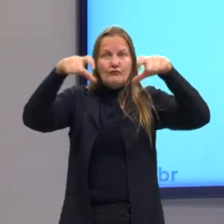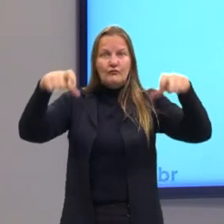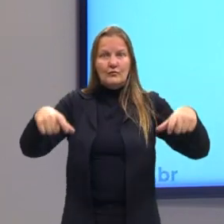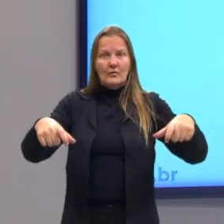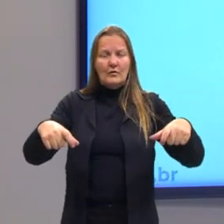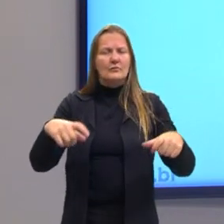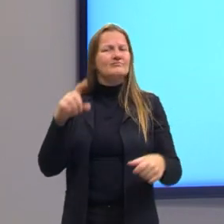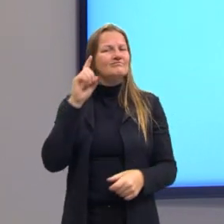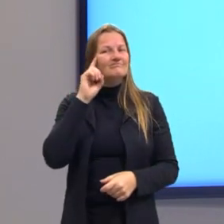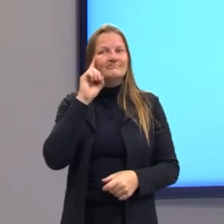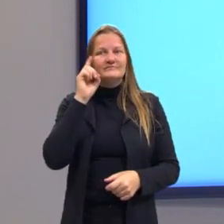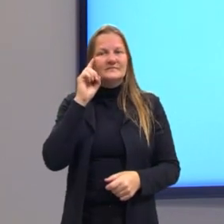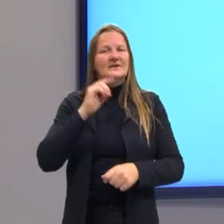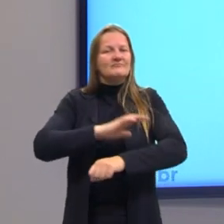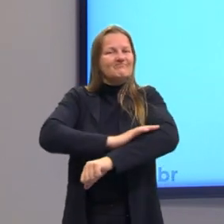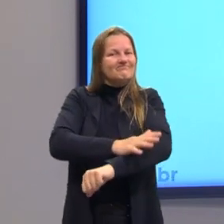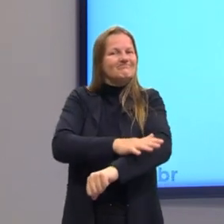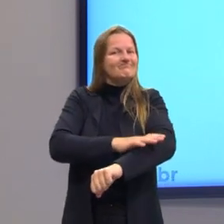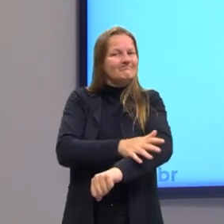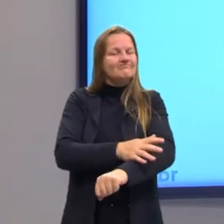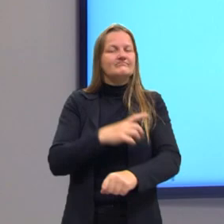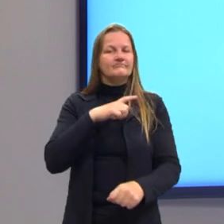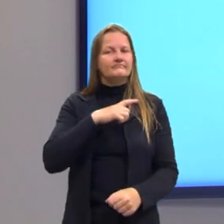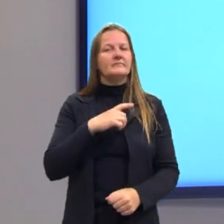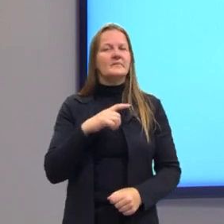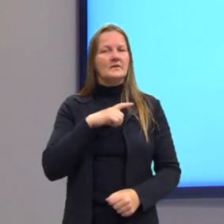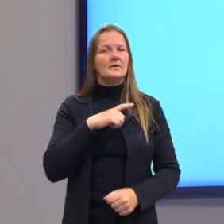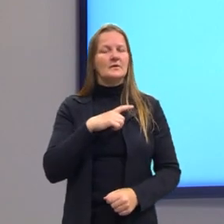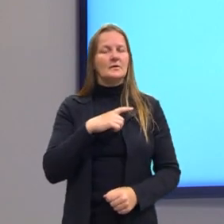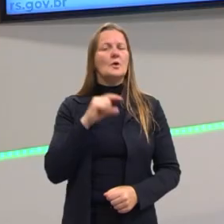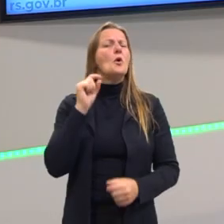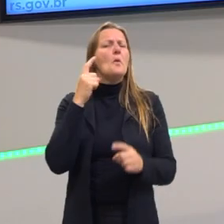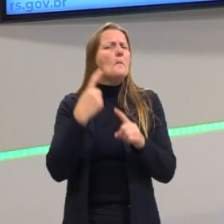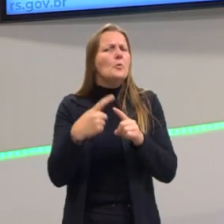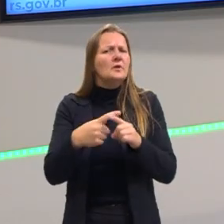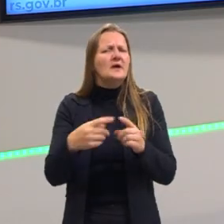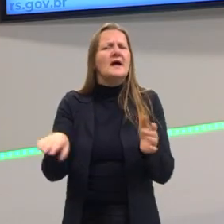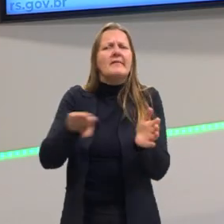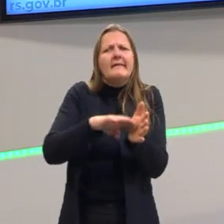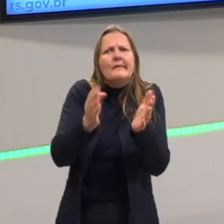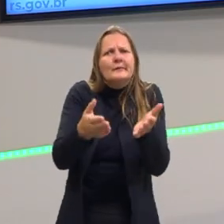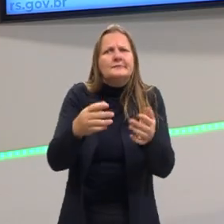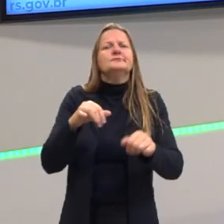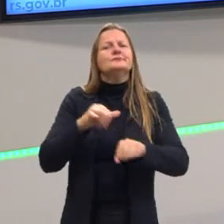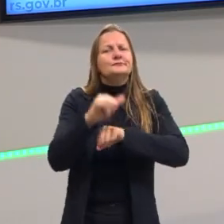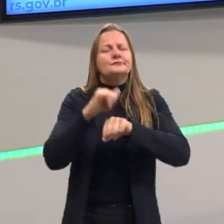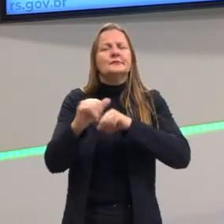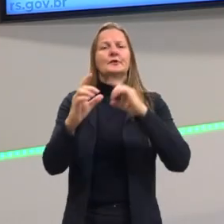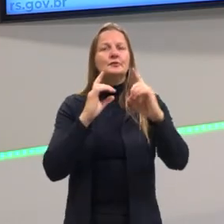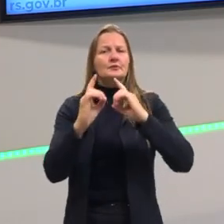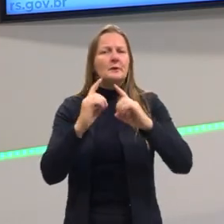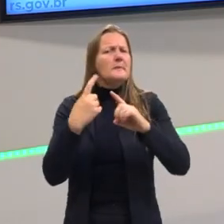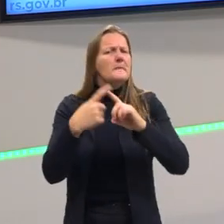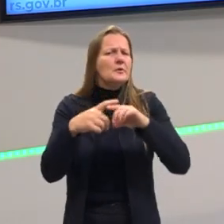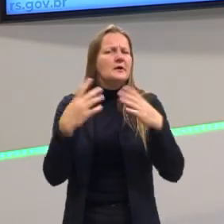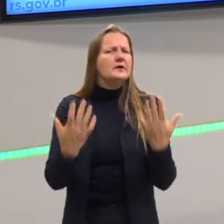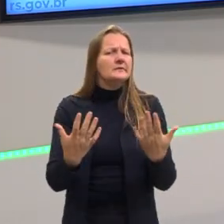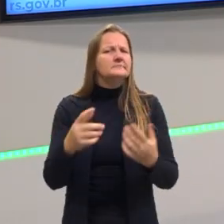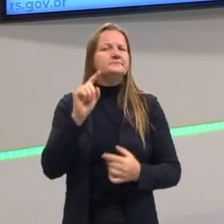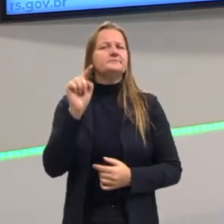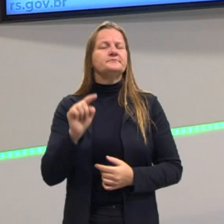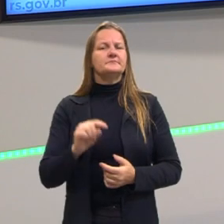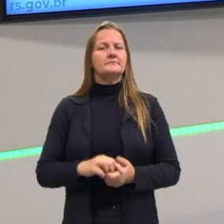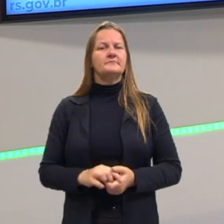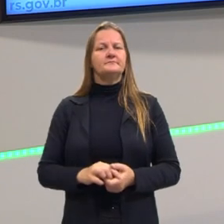essas questões. E por que que ainda ocorre com tanto debate, com tanta